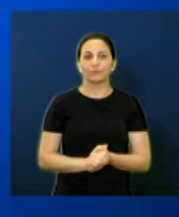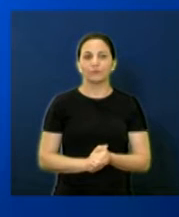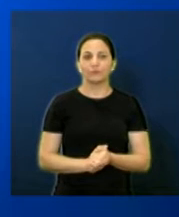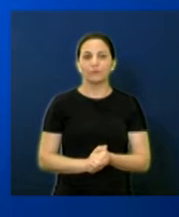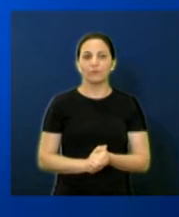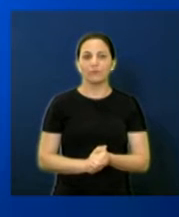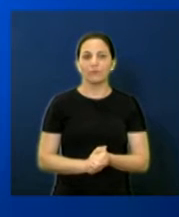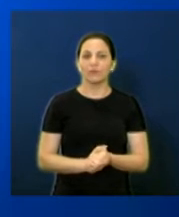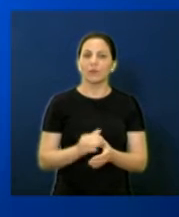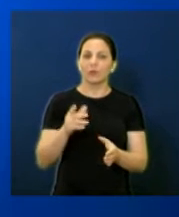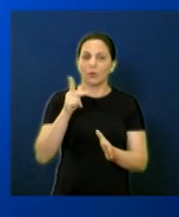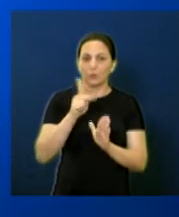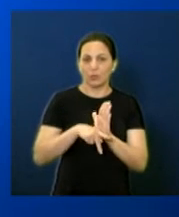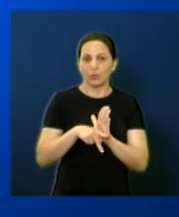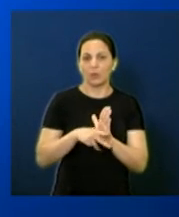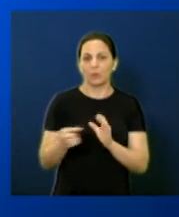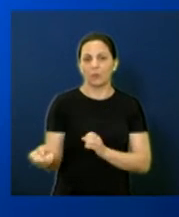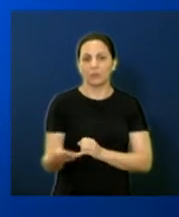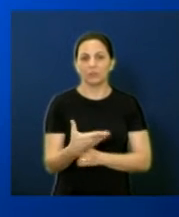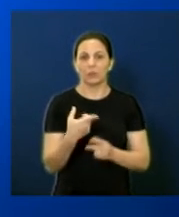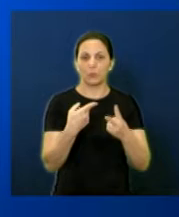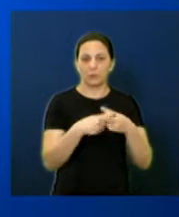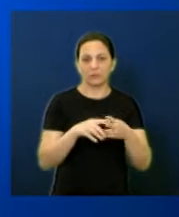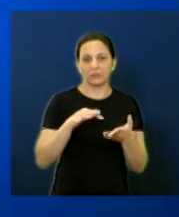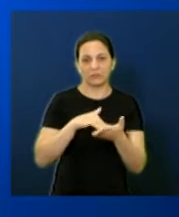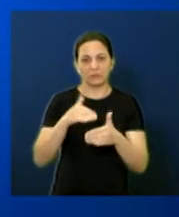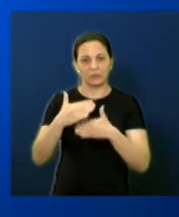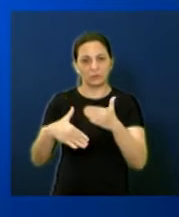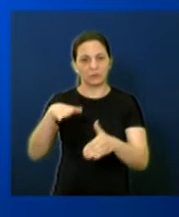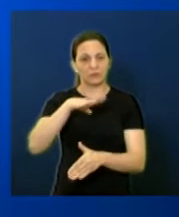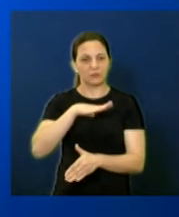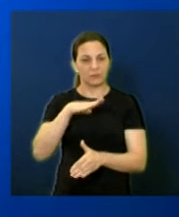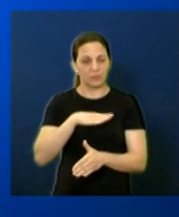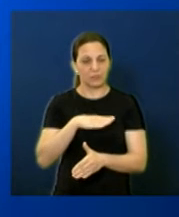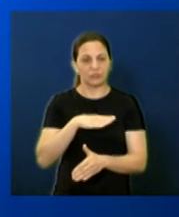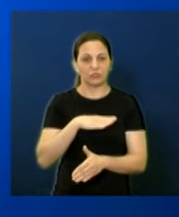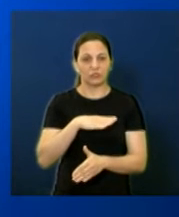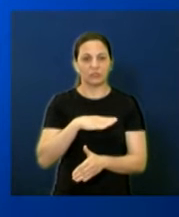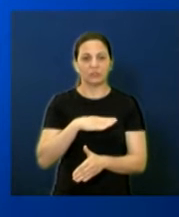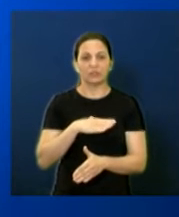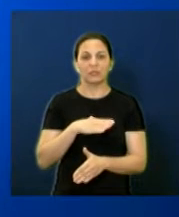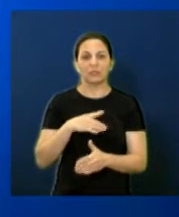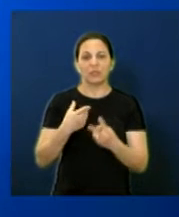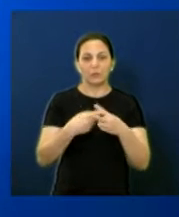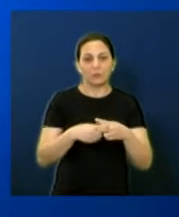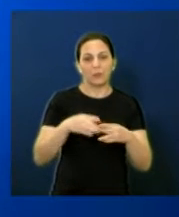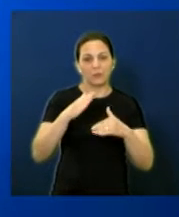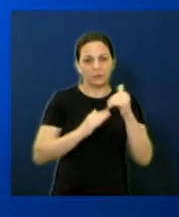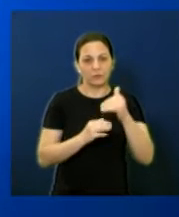Modernização e Manutenção da Secretaria de Desenvolvimento Urbano. Manutenção das